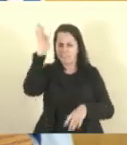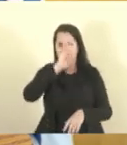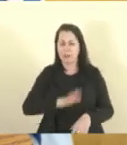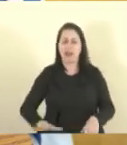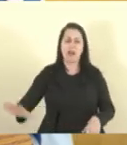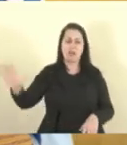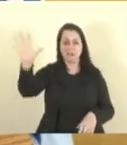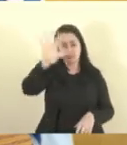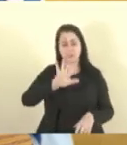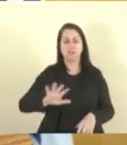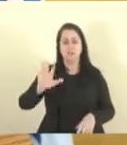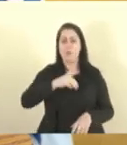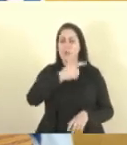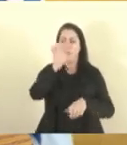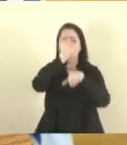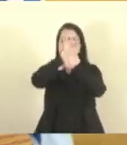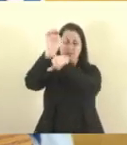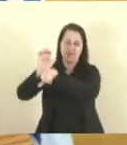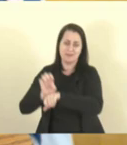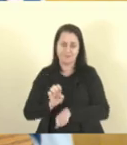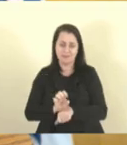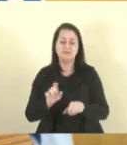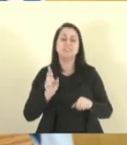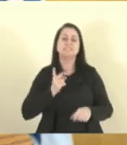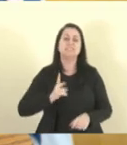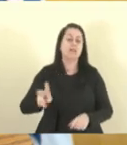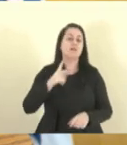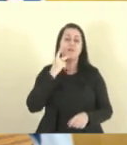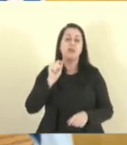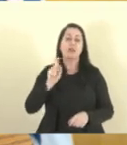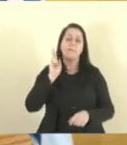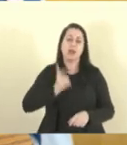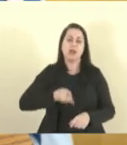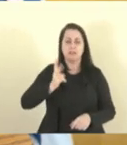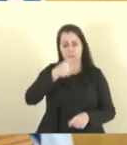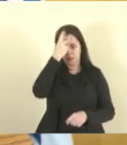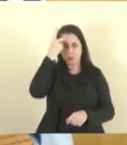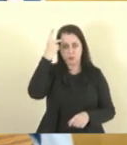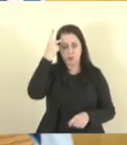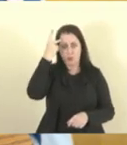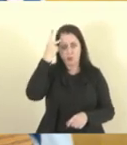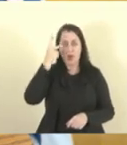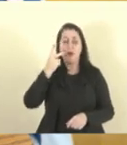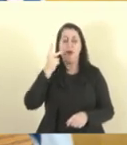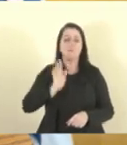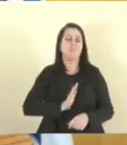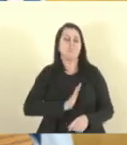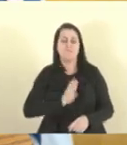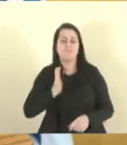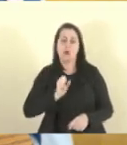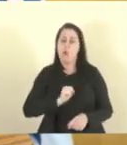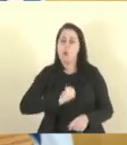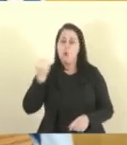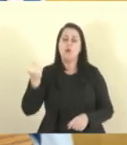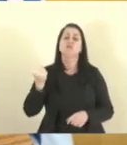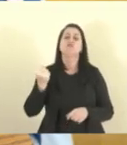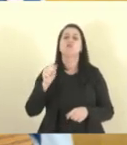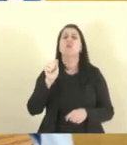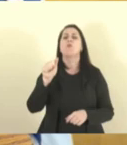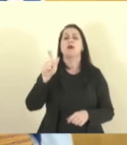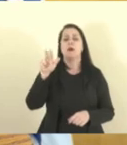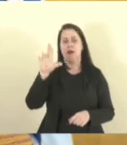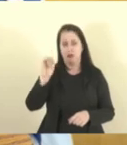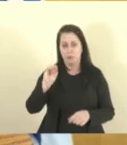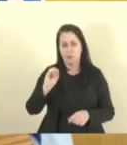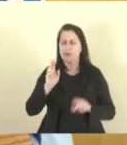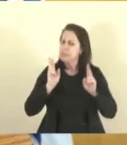perpetuar em outros estados do Brasil sempre pautados pelas mesmas pessoas que odeiam agronegócio que o tempo inteiro estão tentando